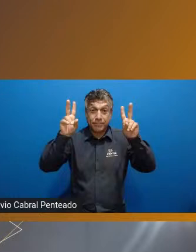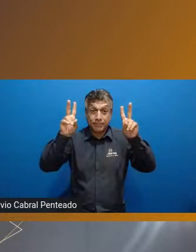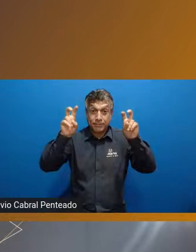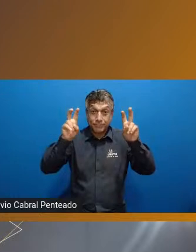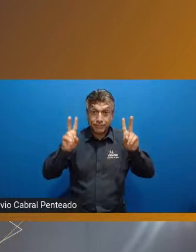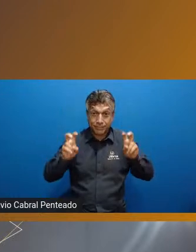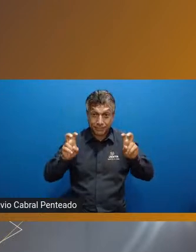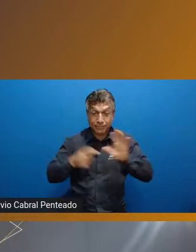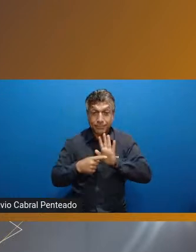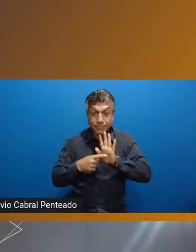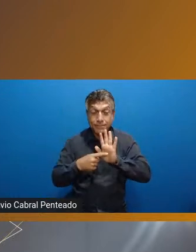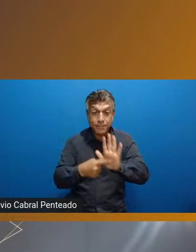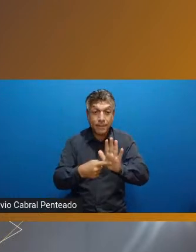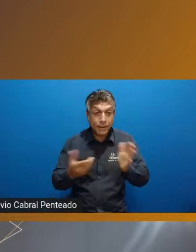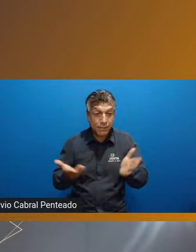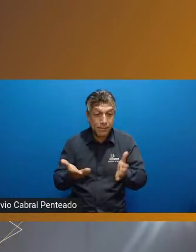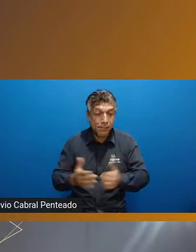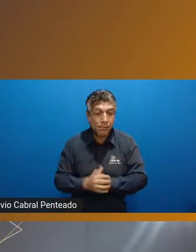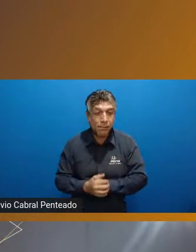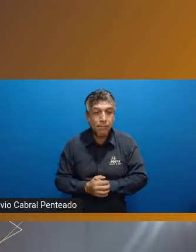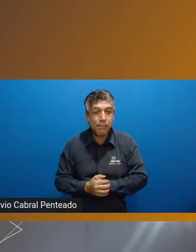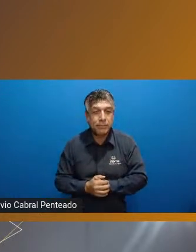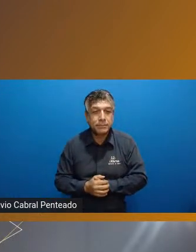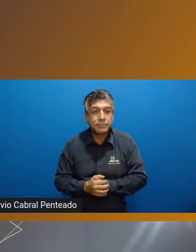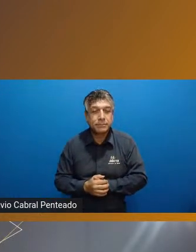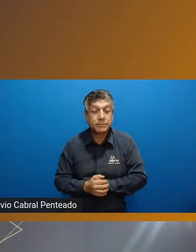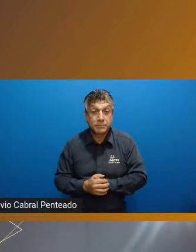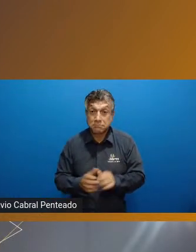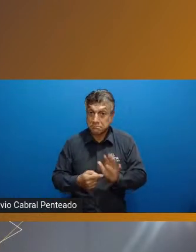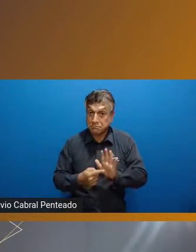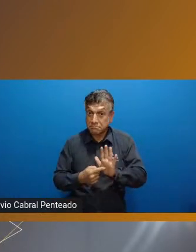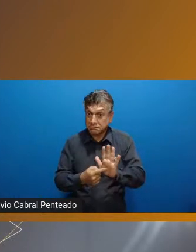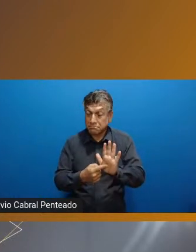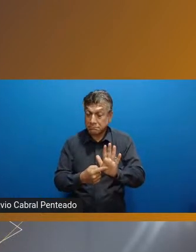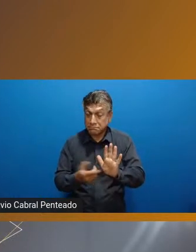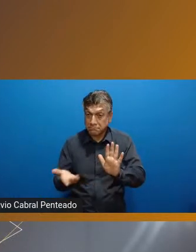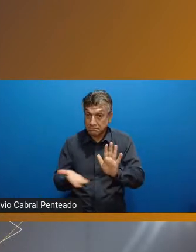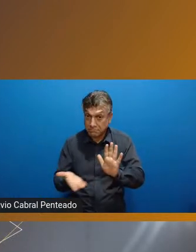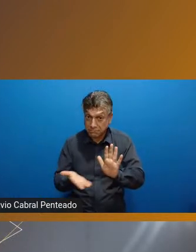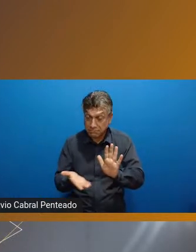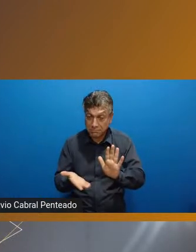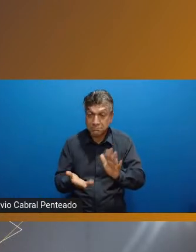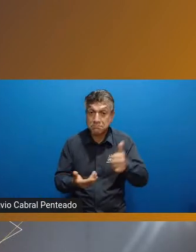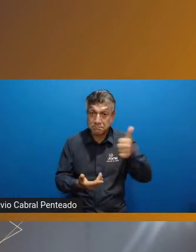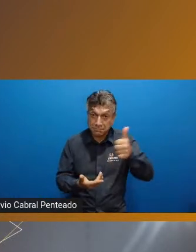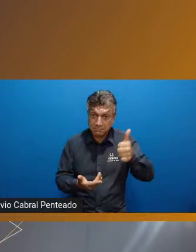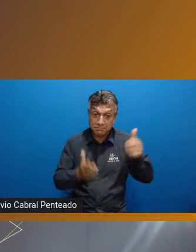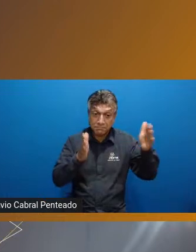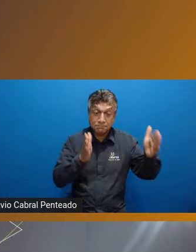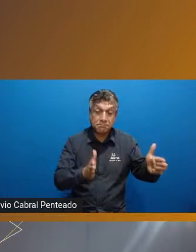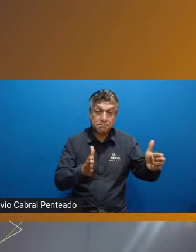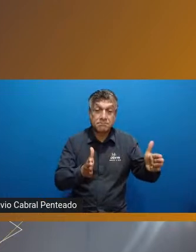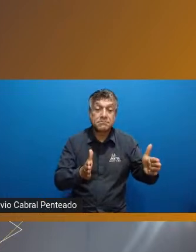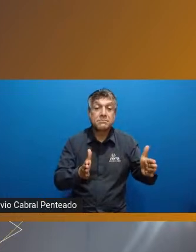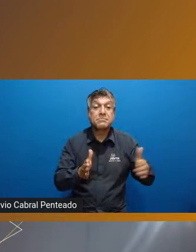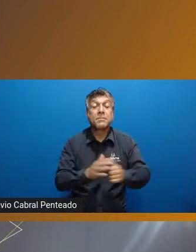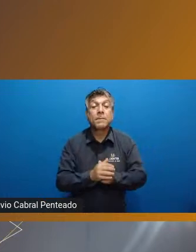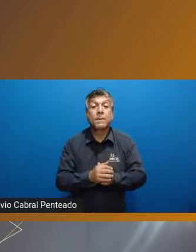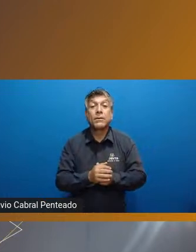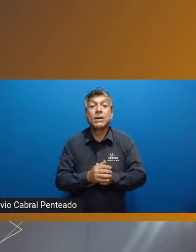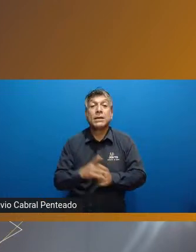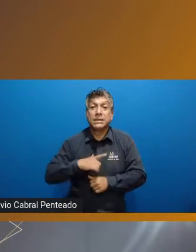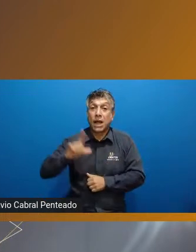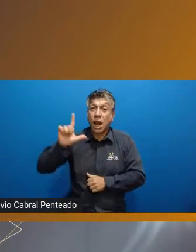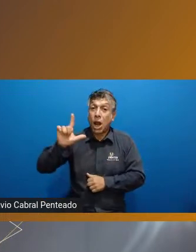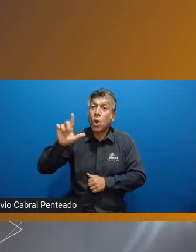realizados, que serão expostos nessa primeira mesa serão, então, pelo